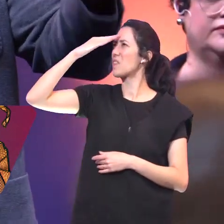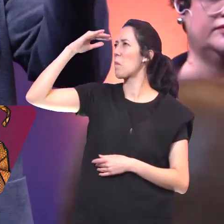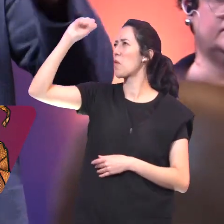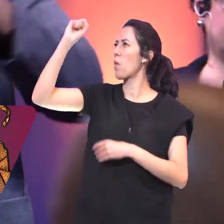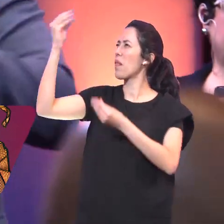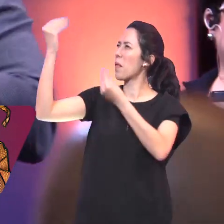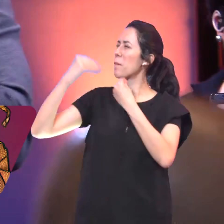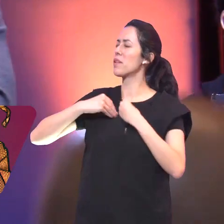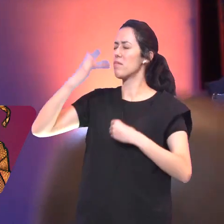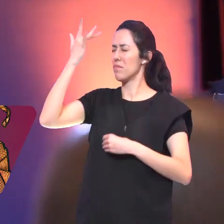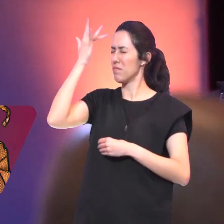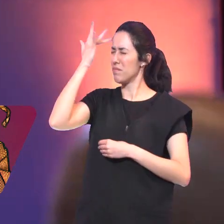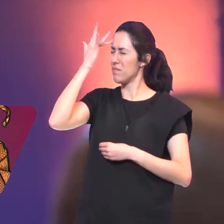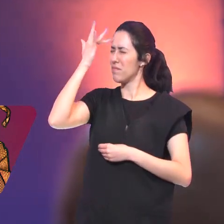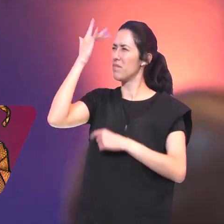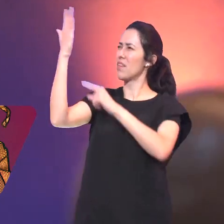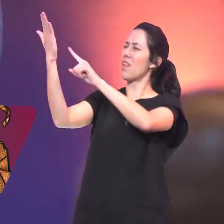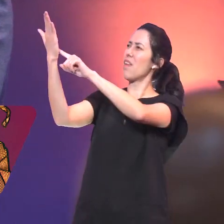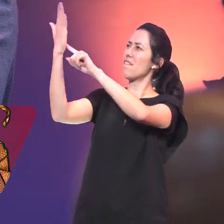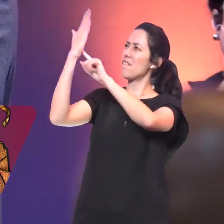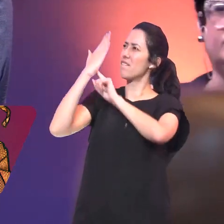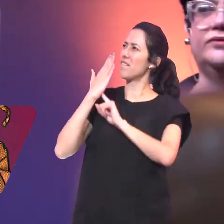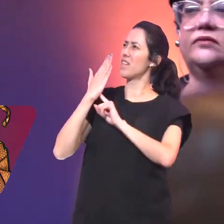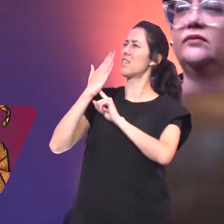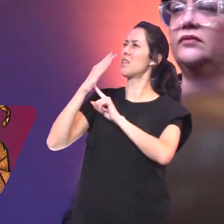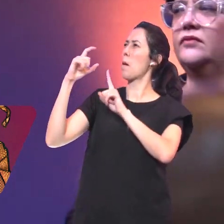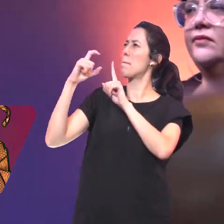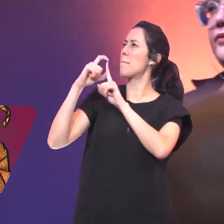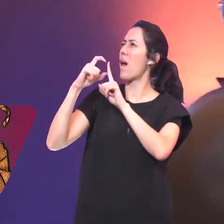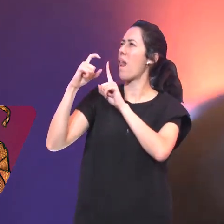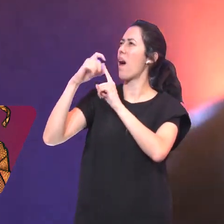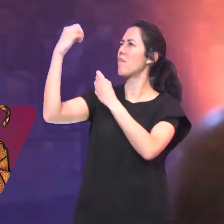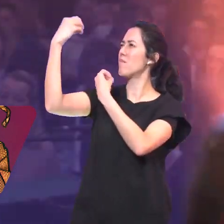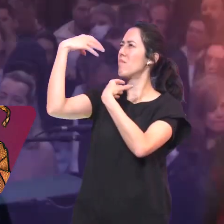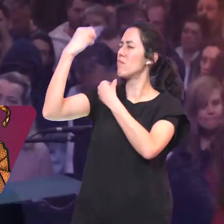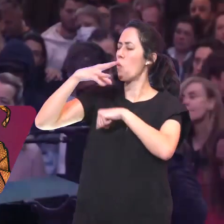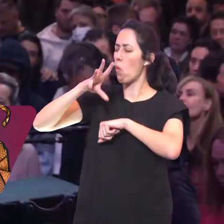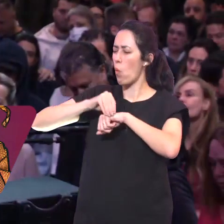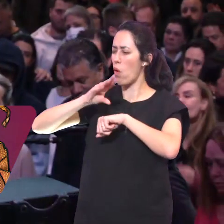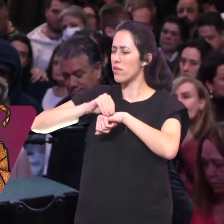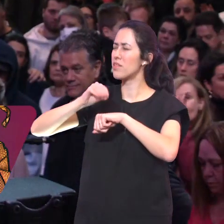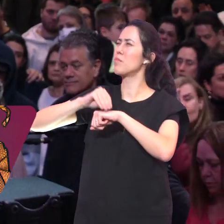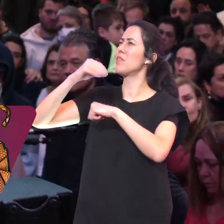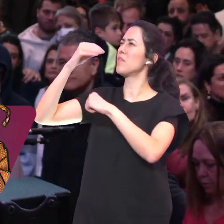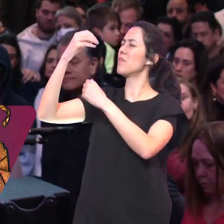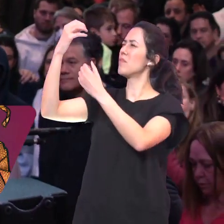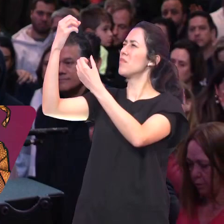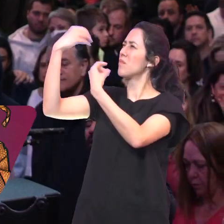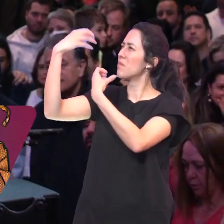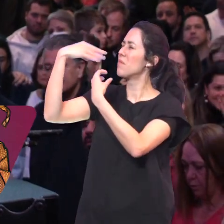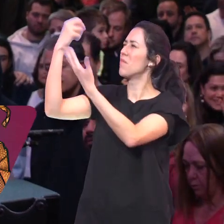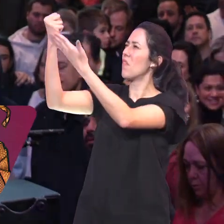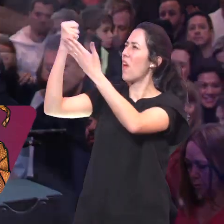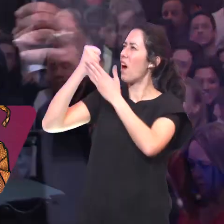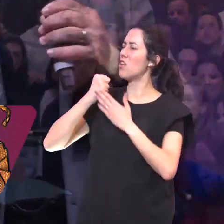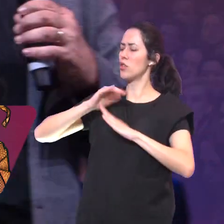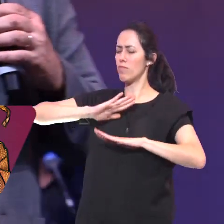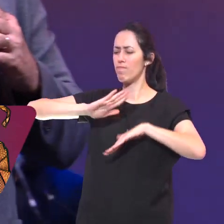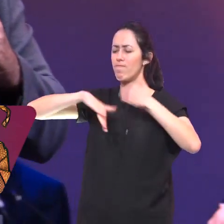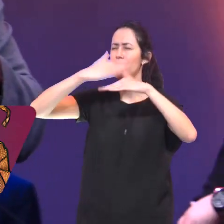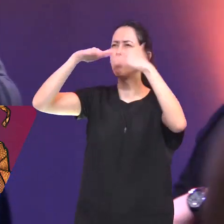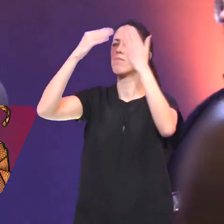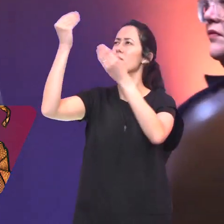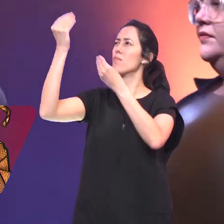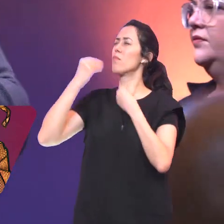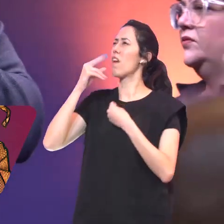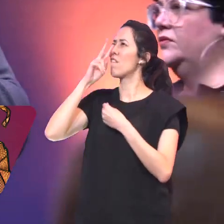discernimento Me dá revelação Me dá palavra de conhecimento Me ilumina Me inspira Me capacita Me dá Senhor Força para